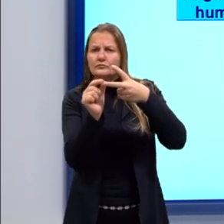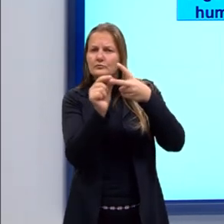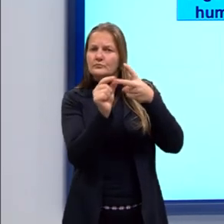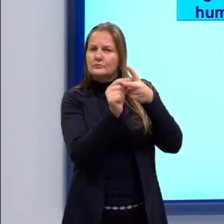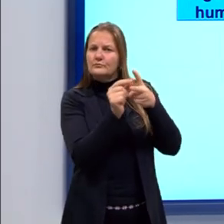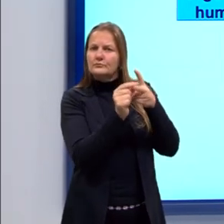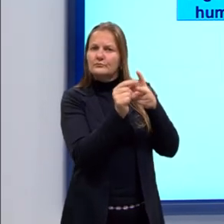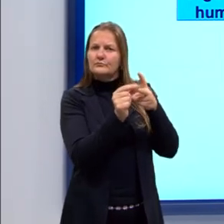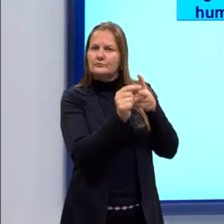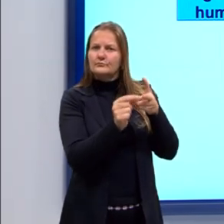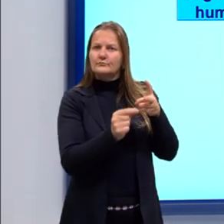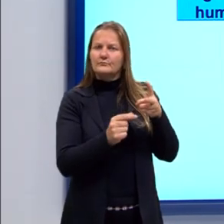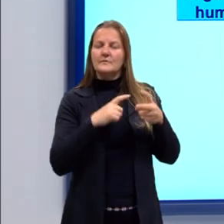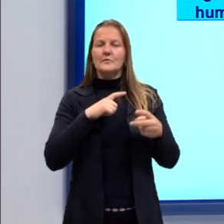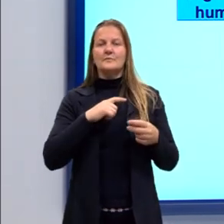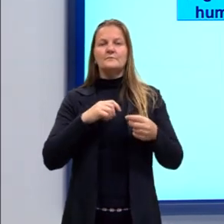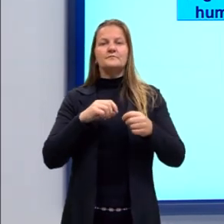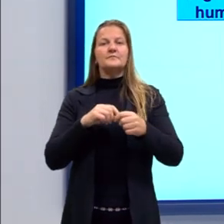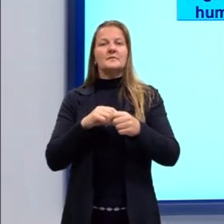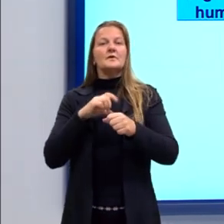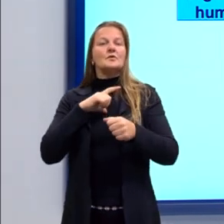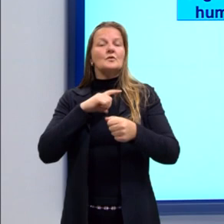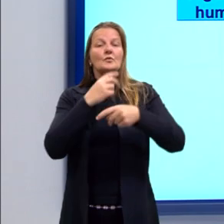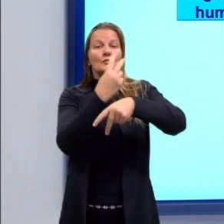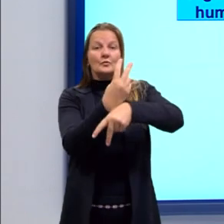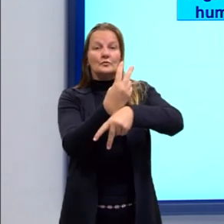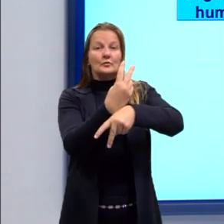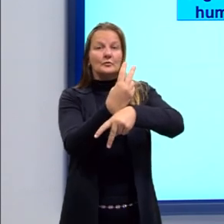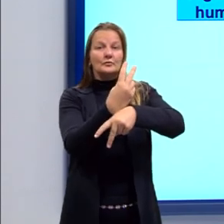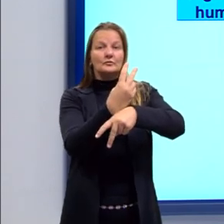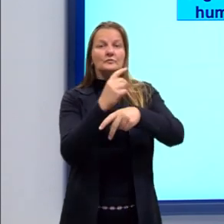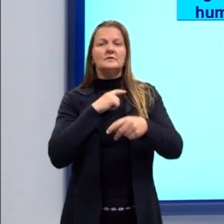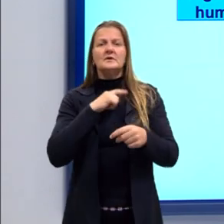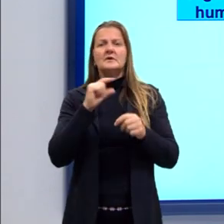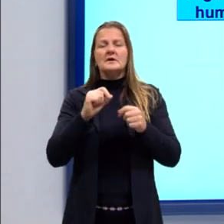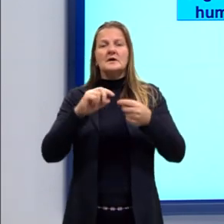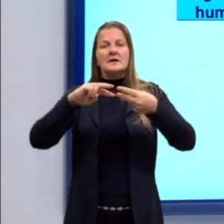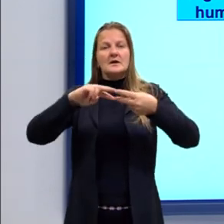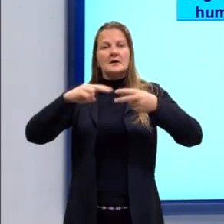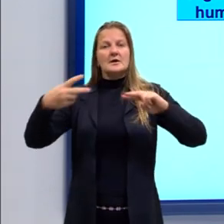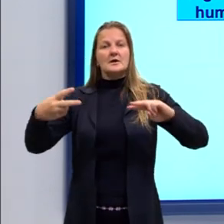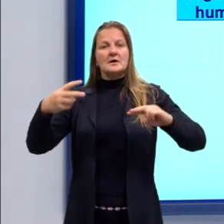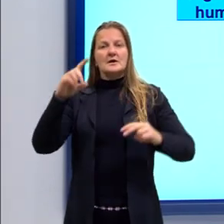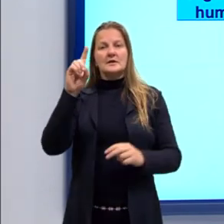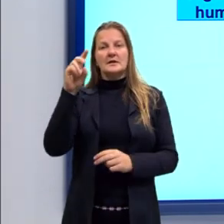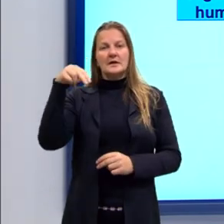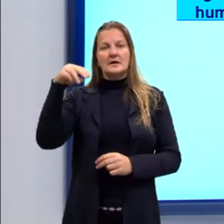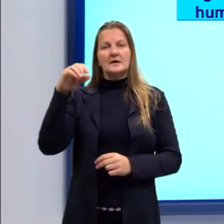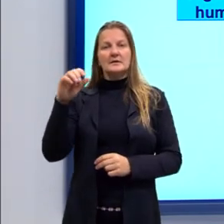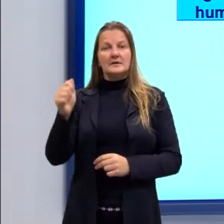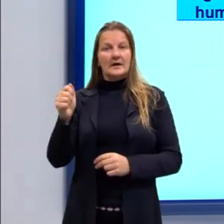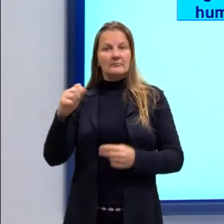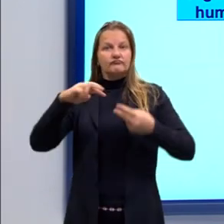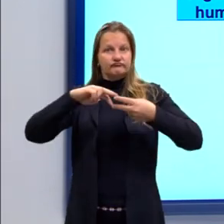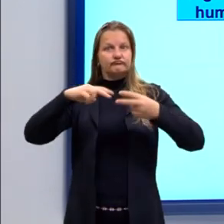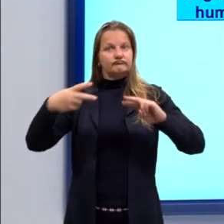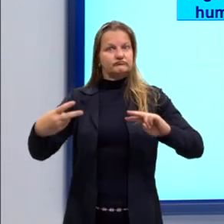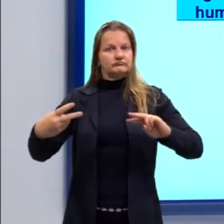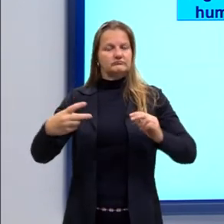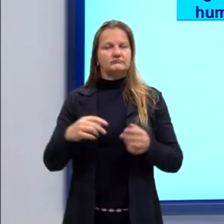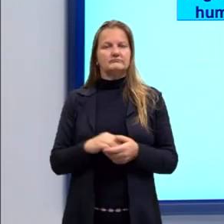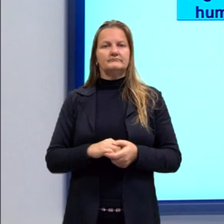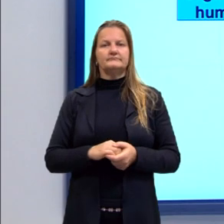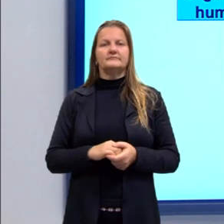E o cromossomo, os genes, são formados de DNA, ácido desóxido ribonucleico.